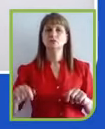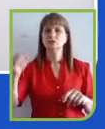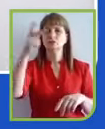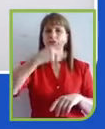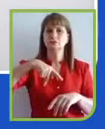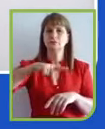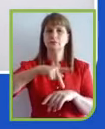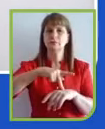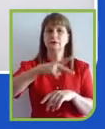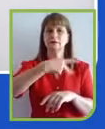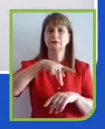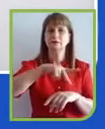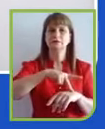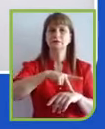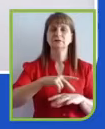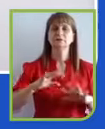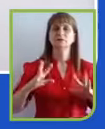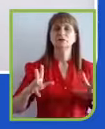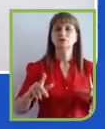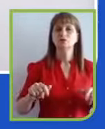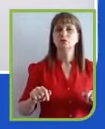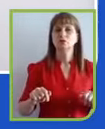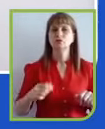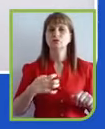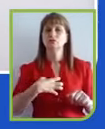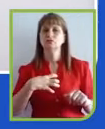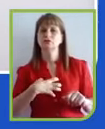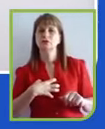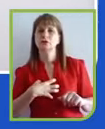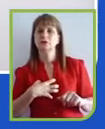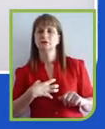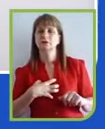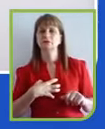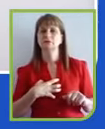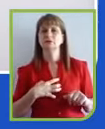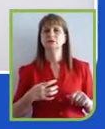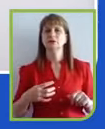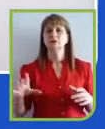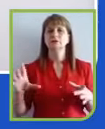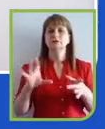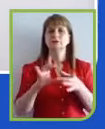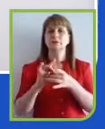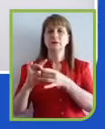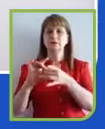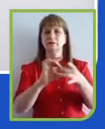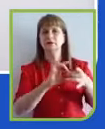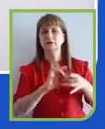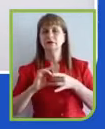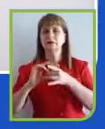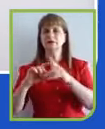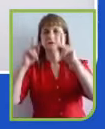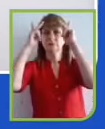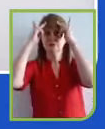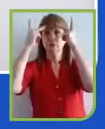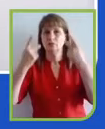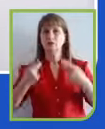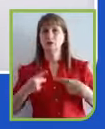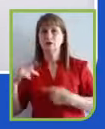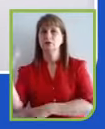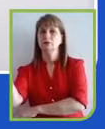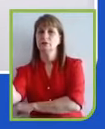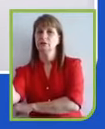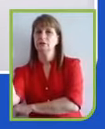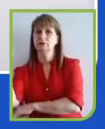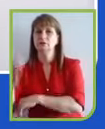viveu. Evidência de interdependência entre ser humano e natureza e mostra que esses desafios